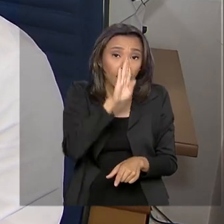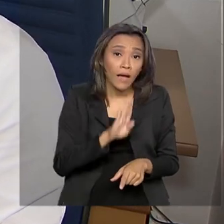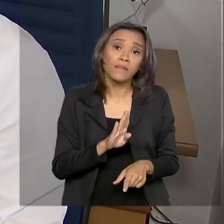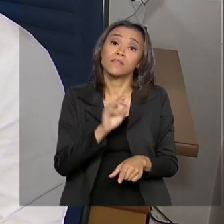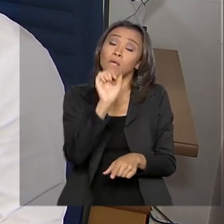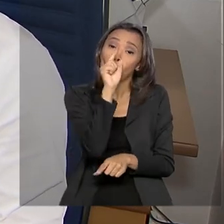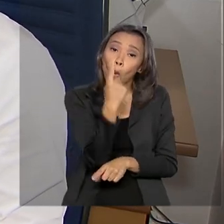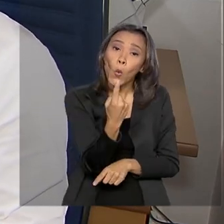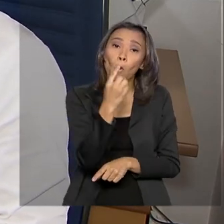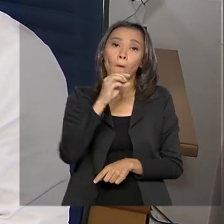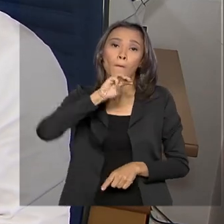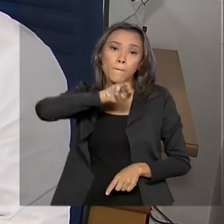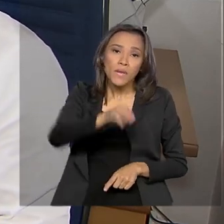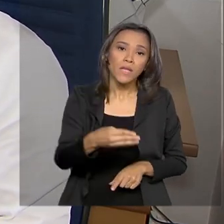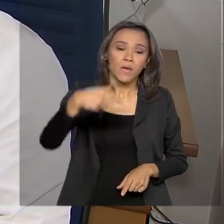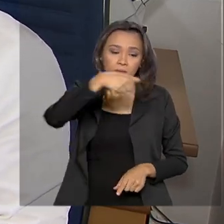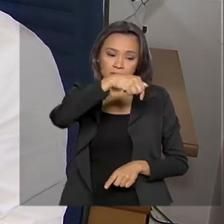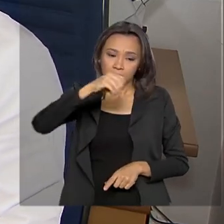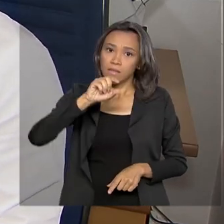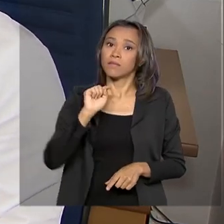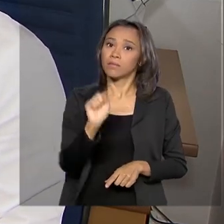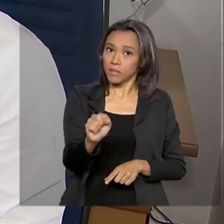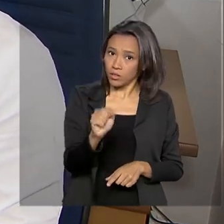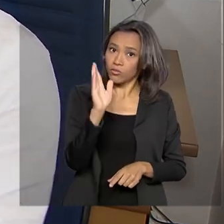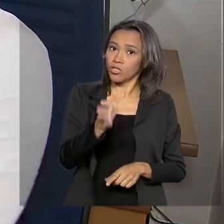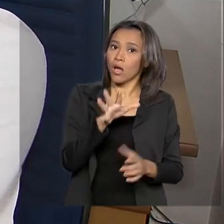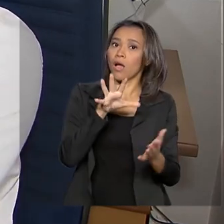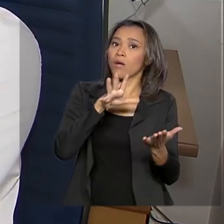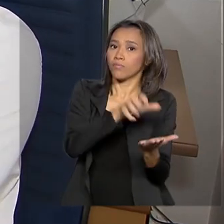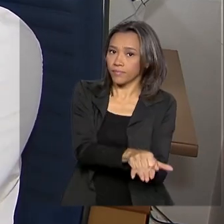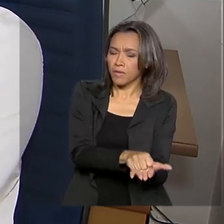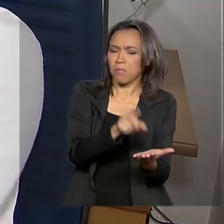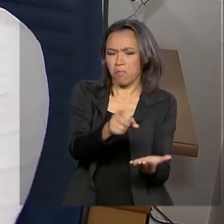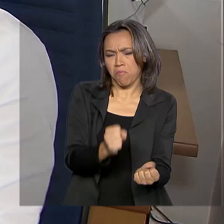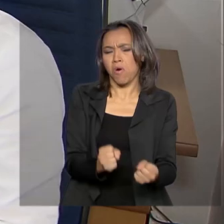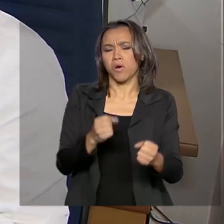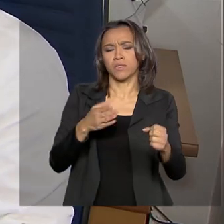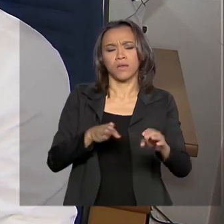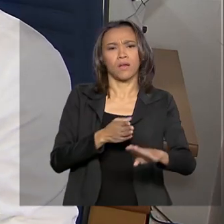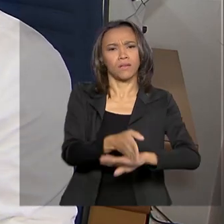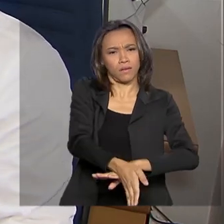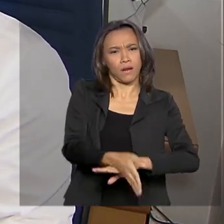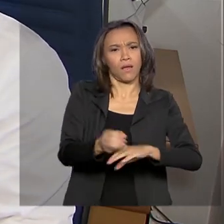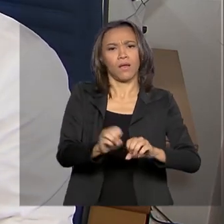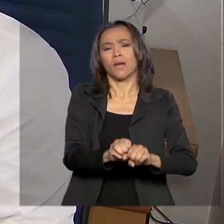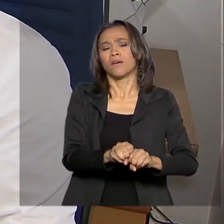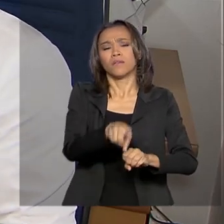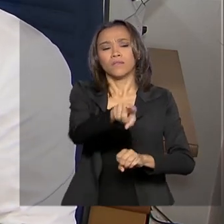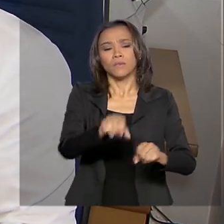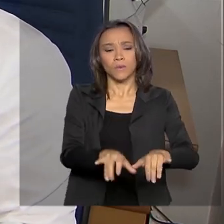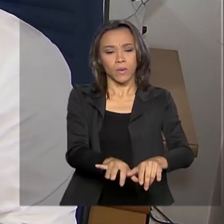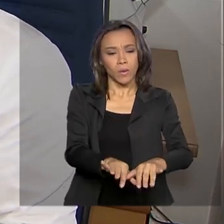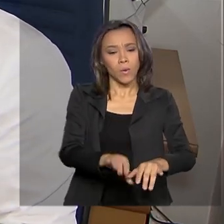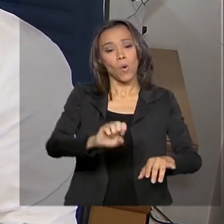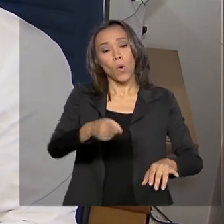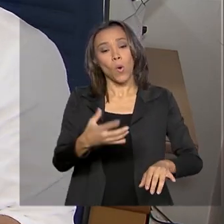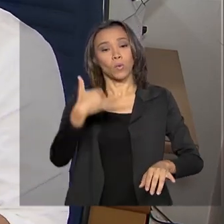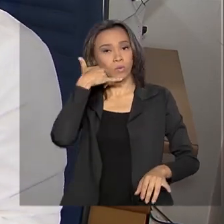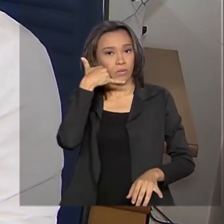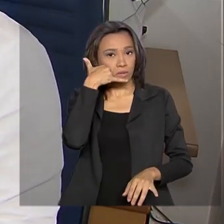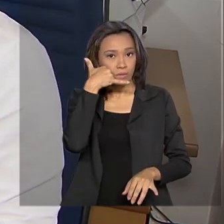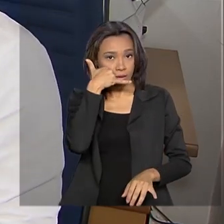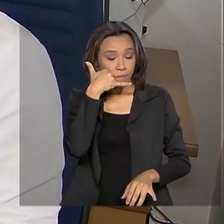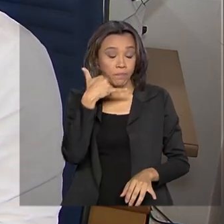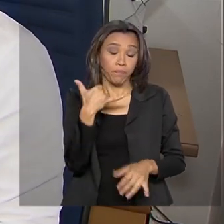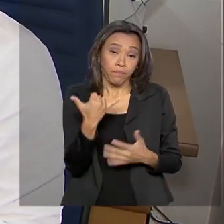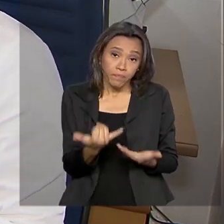700 mil usuários cadastrados e pode ser acessada pelo computador ou até mesmo por aplicativo no smartphone. E